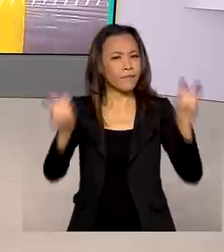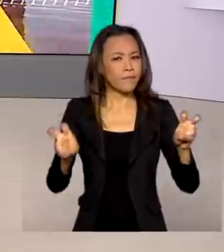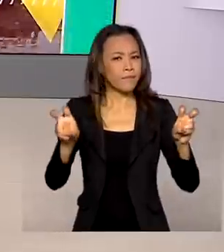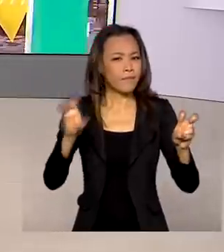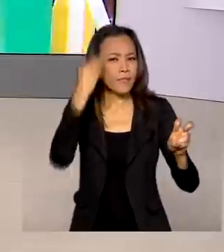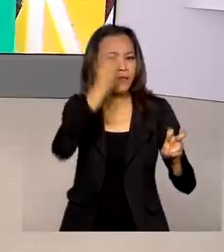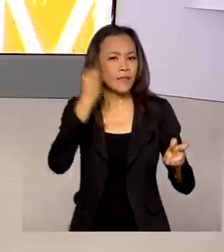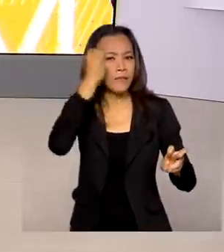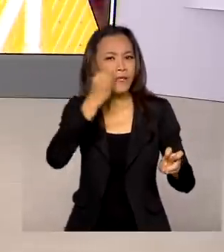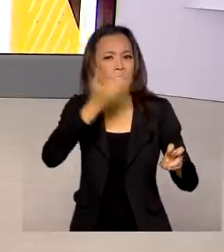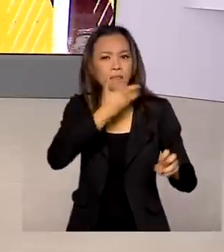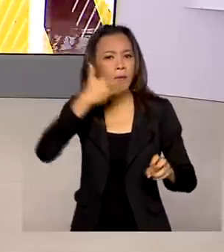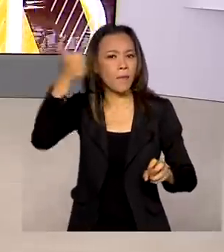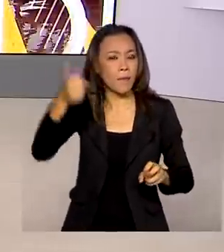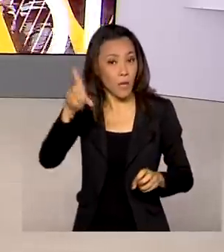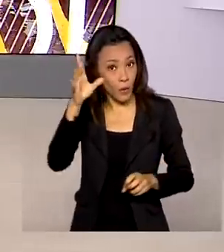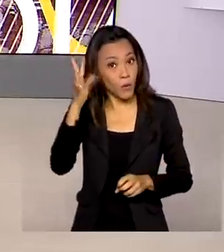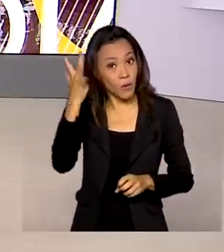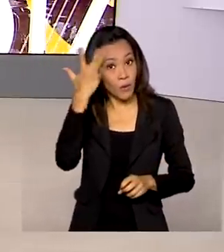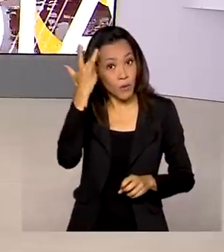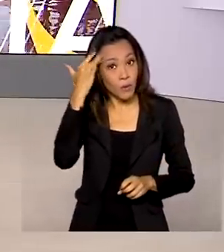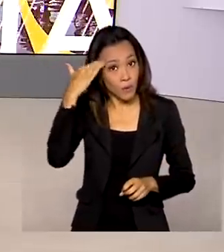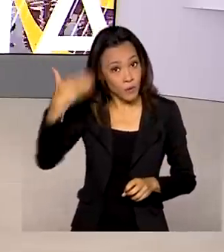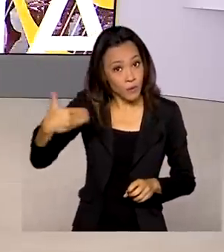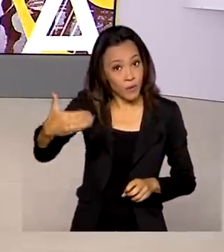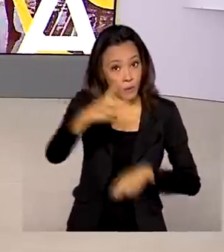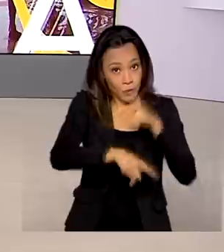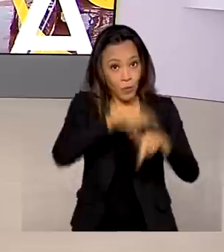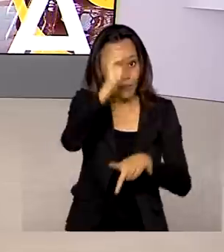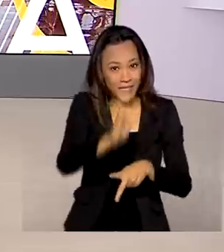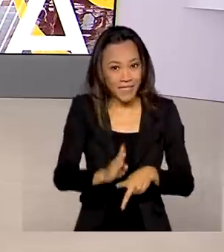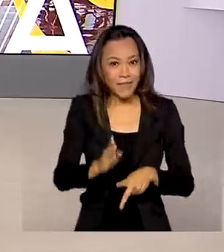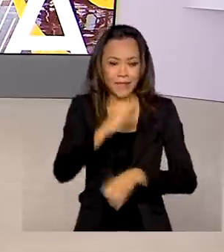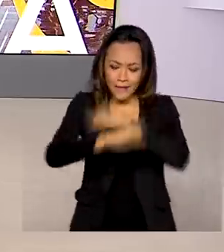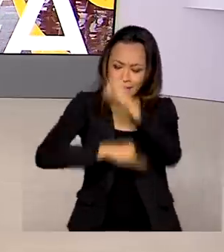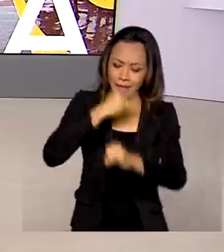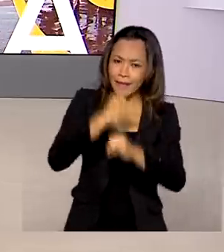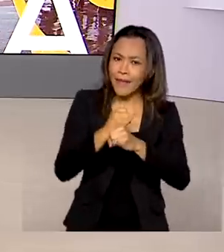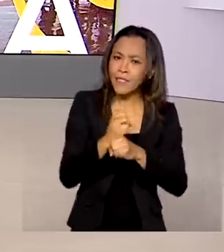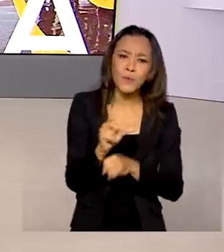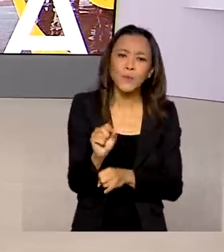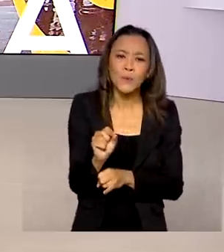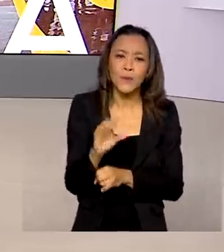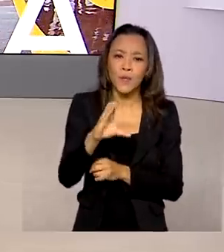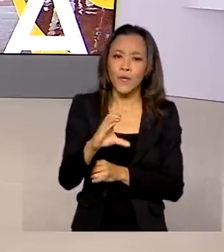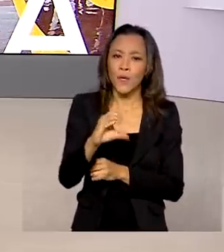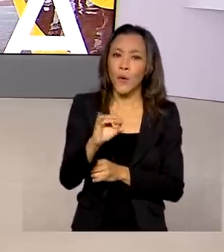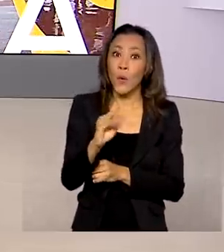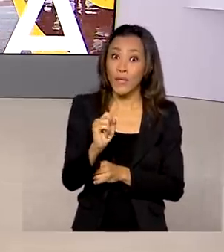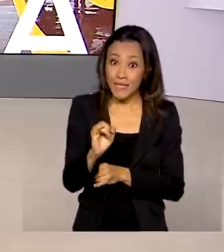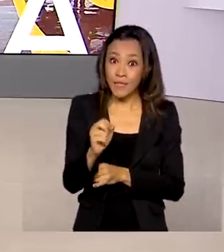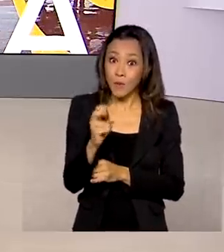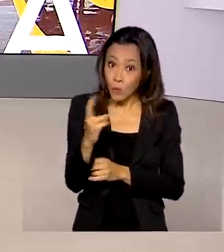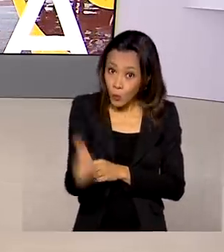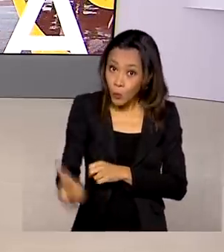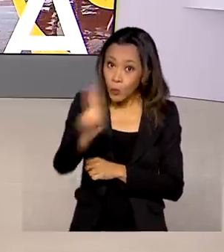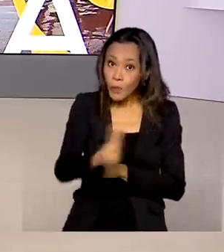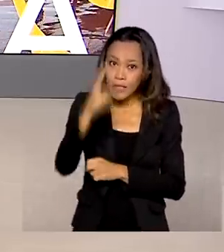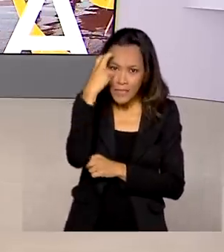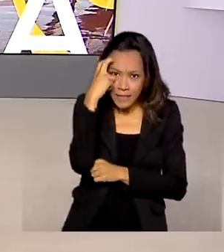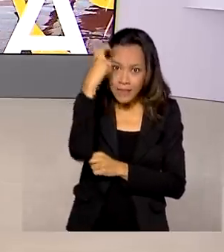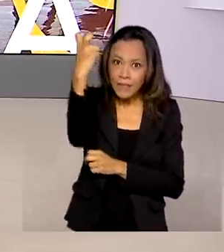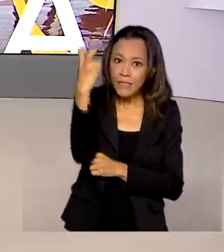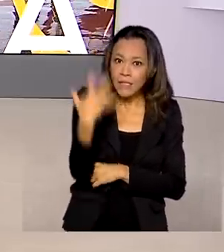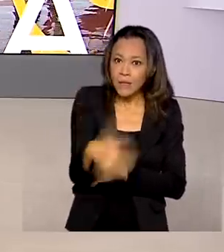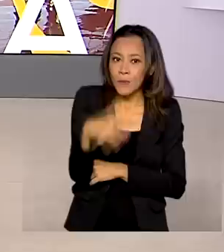experiências para melhorar o dia a dia do brasileiro? A internet das coisas utiliza a inteligência artificial e o compartilhamento de